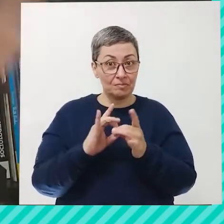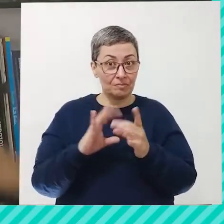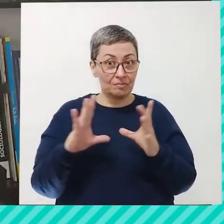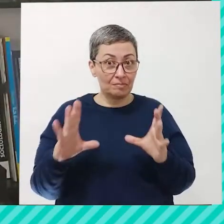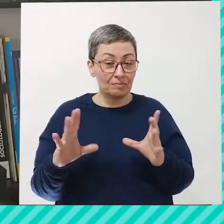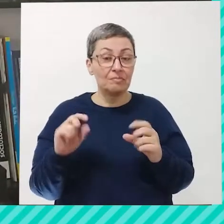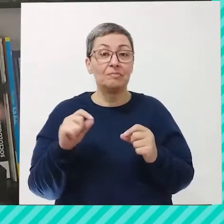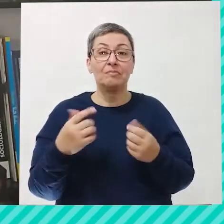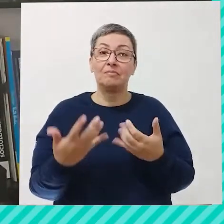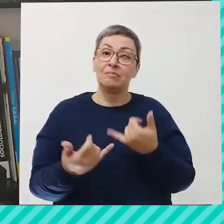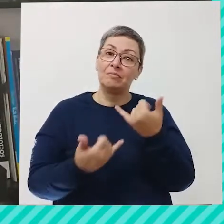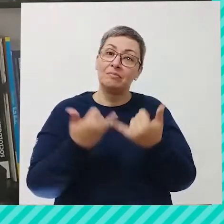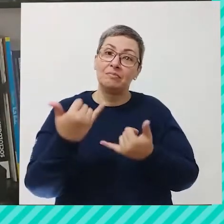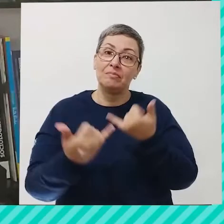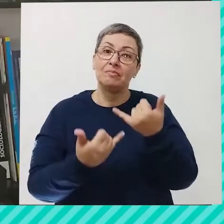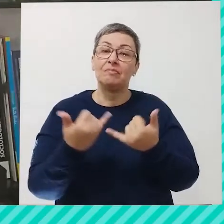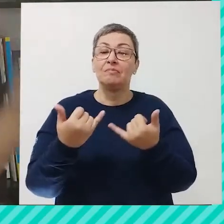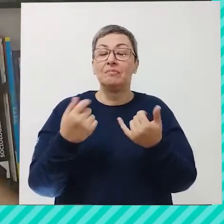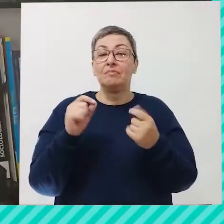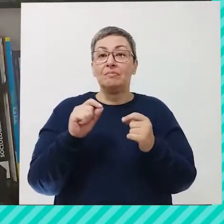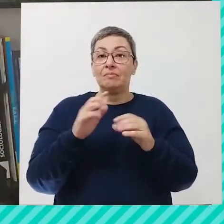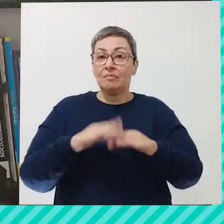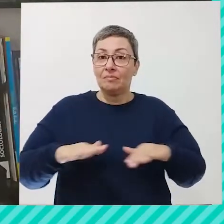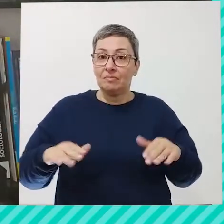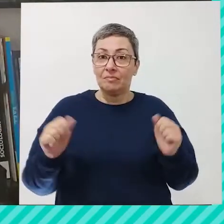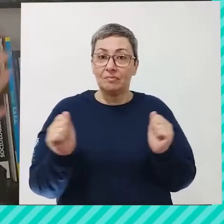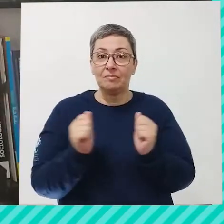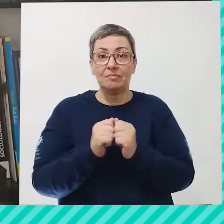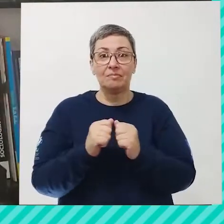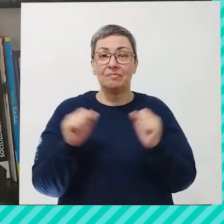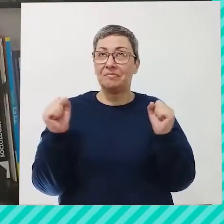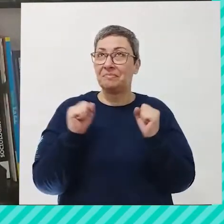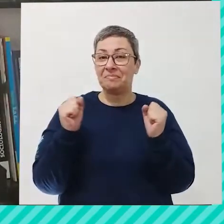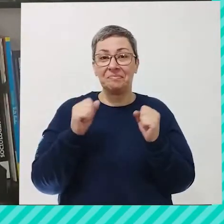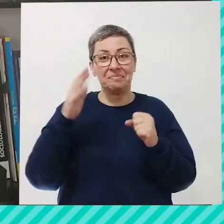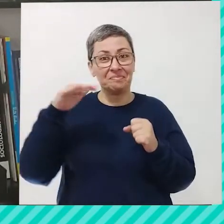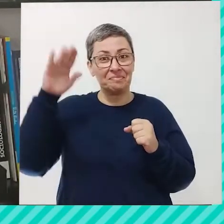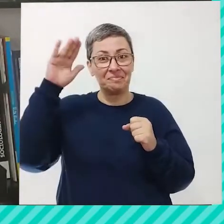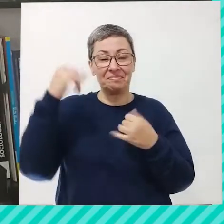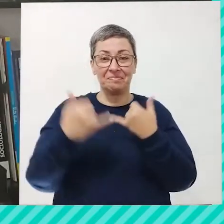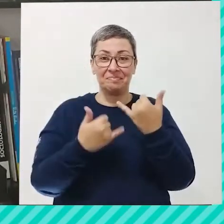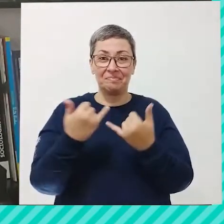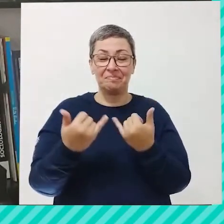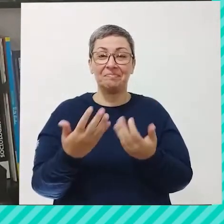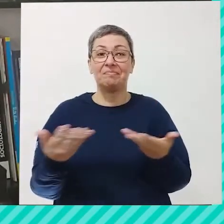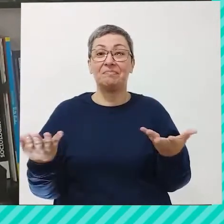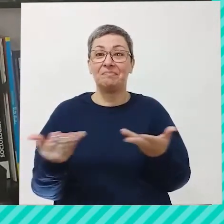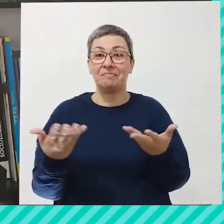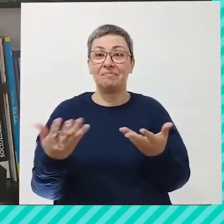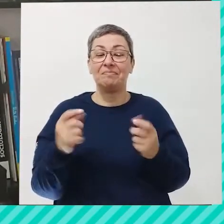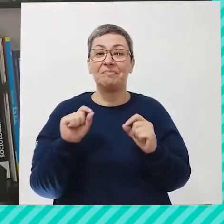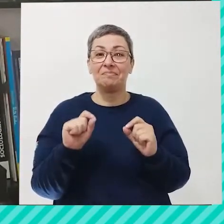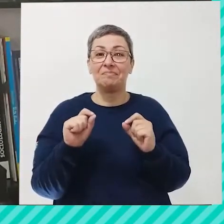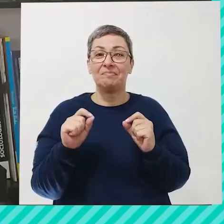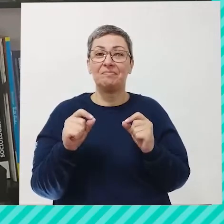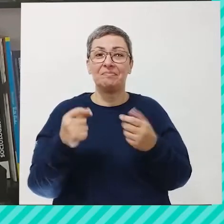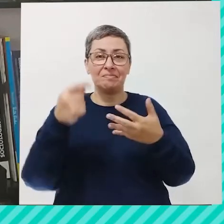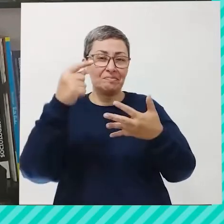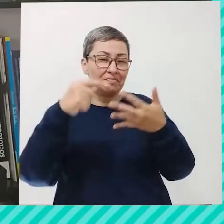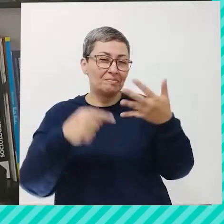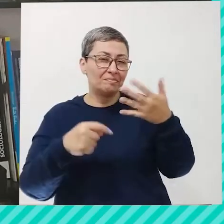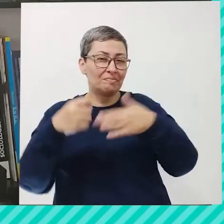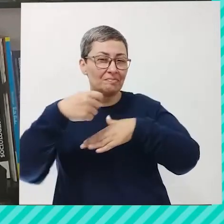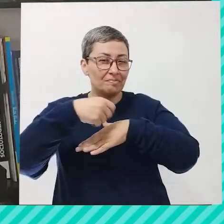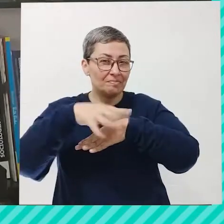então vamos sair aí brincando, brincando com as crianças, as crianças adoram quando os adultos brincam, né? Olha, gente, a gente deu muitas